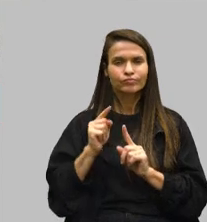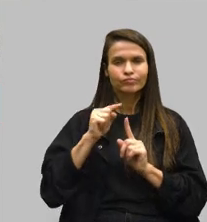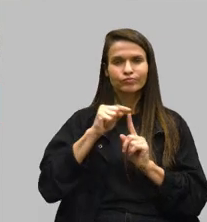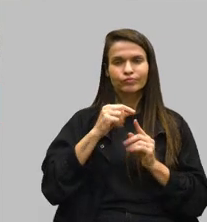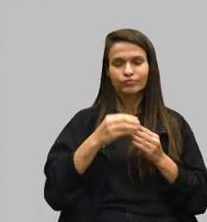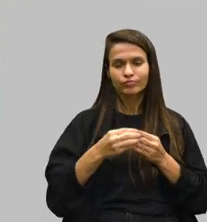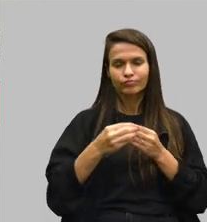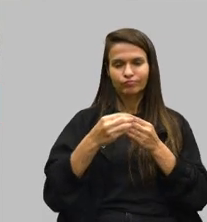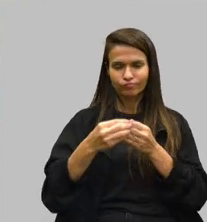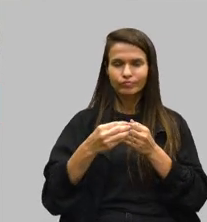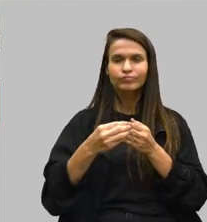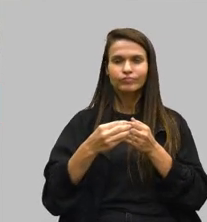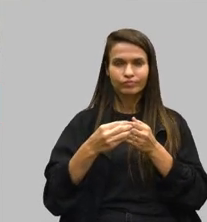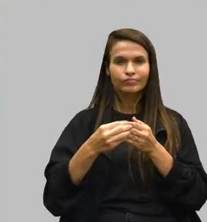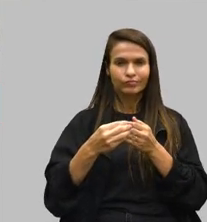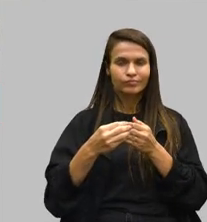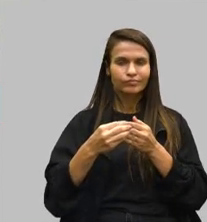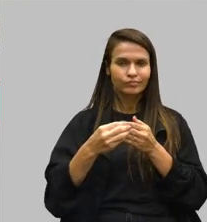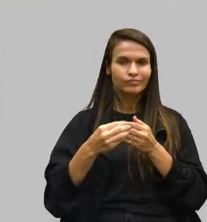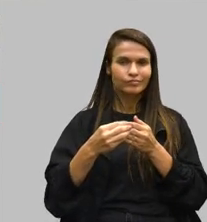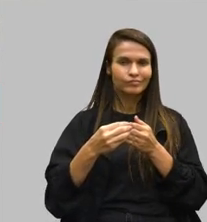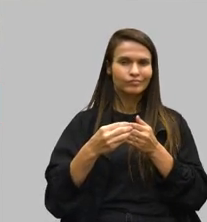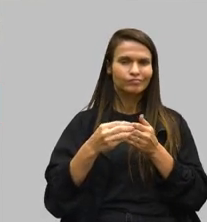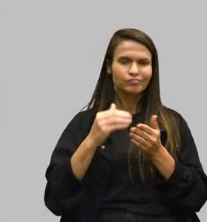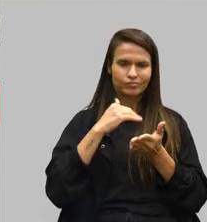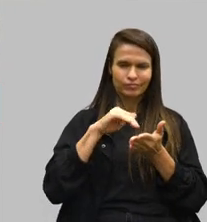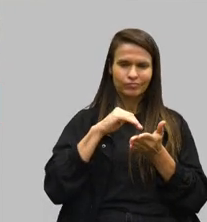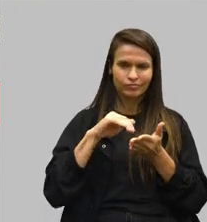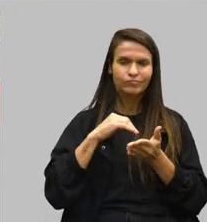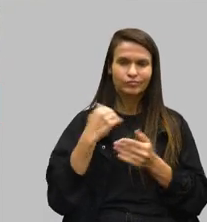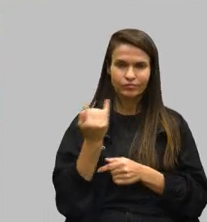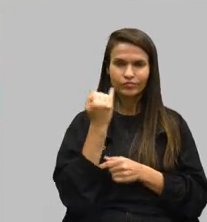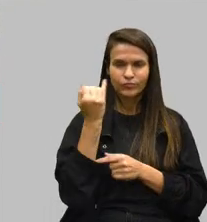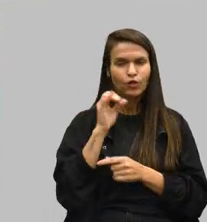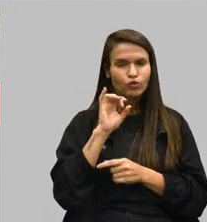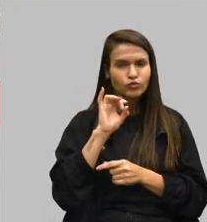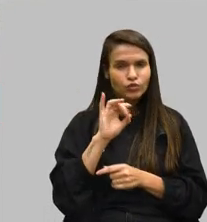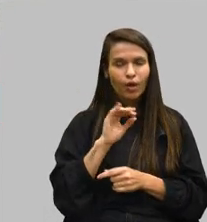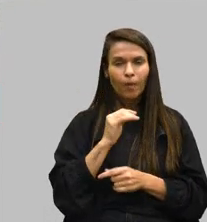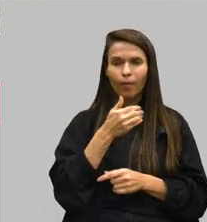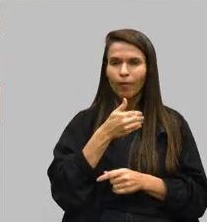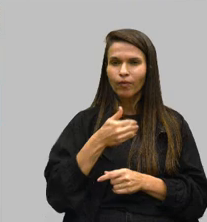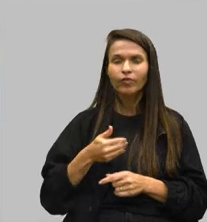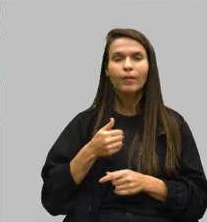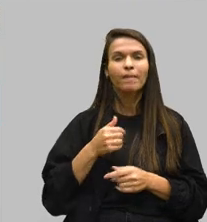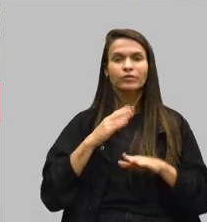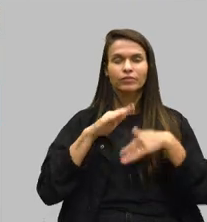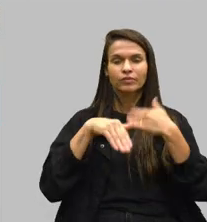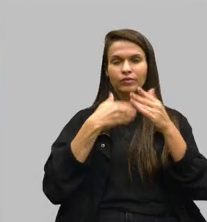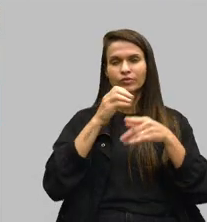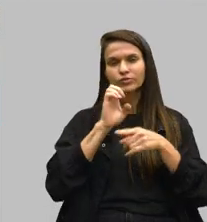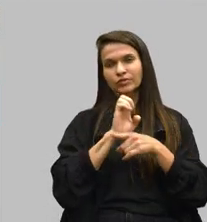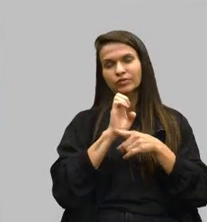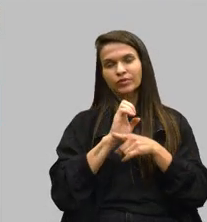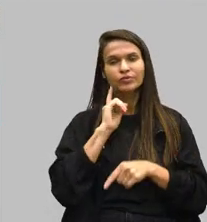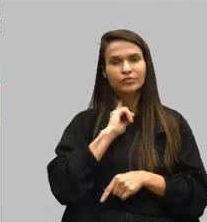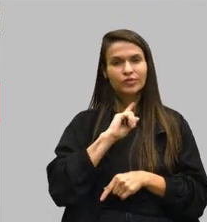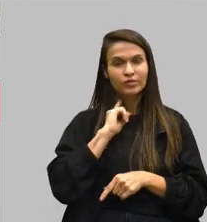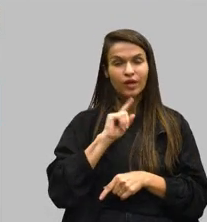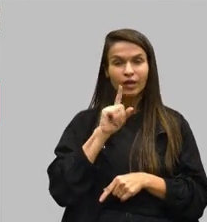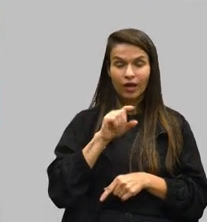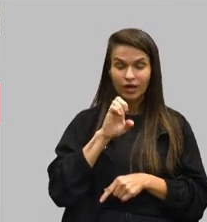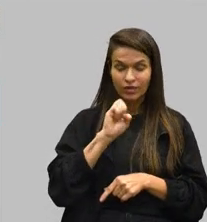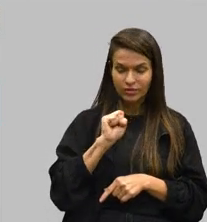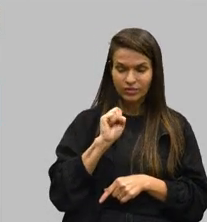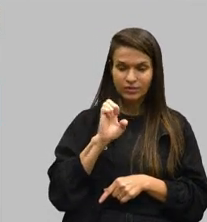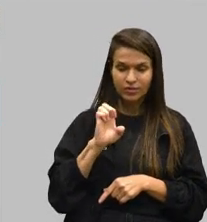pasta tão essencial, não só para o governo, mas para o desenvolvimento do Estado de Minas Gerais, que é a CEDES. A gente sabe